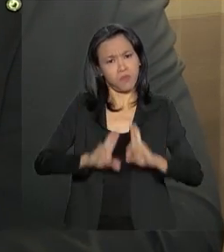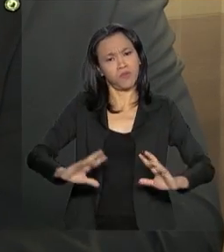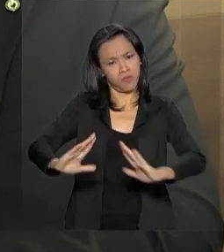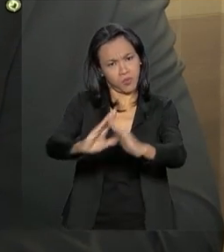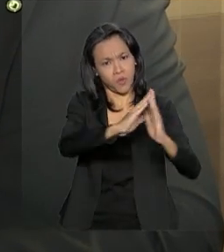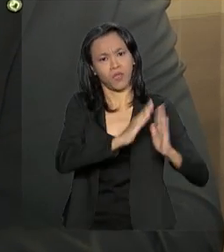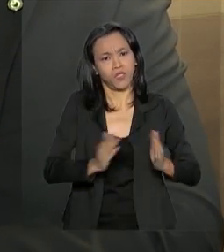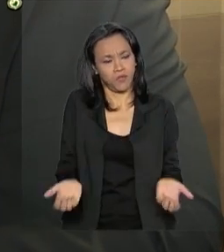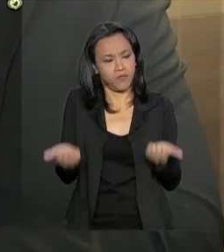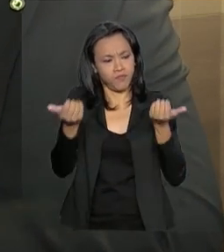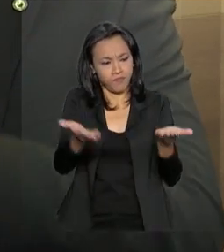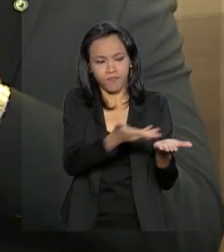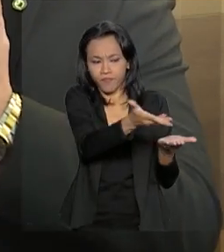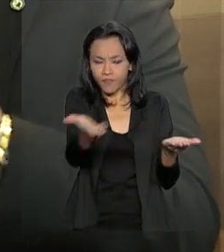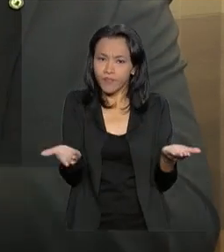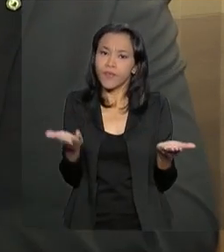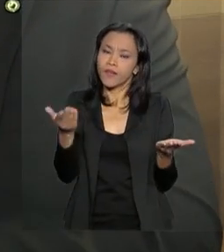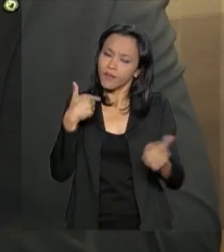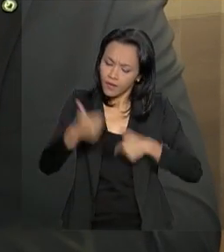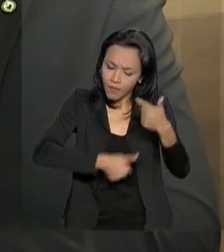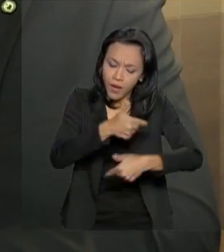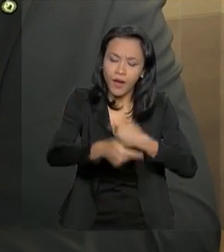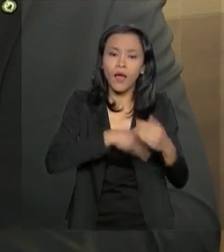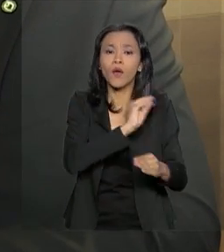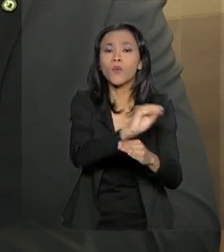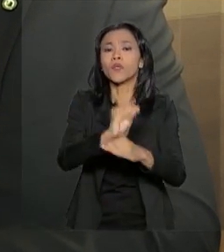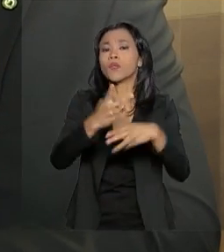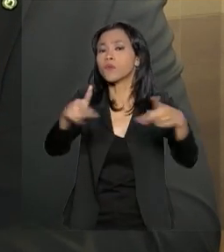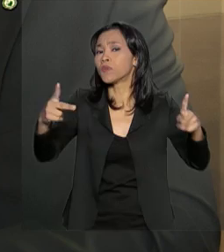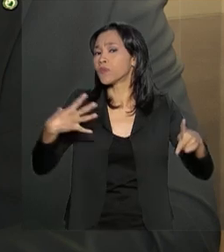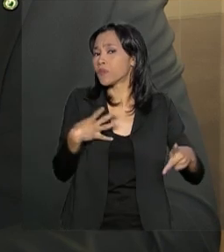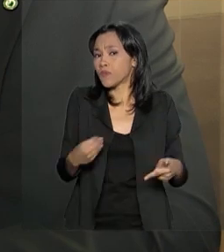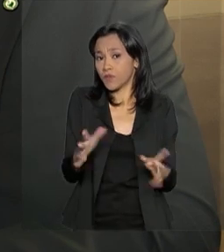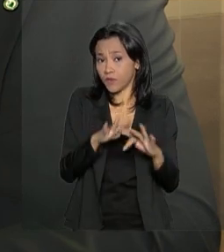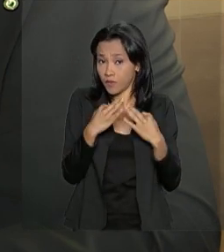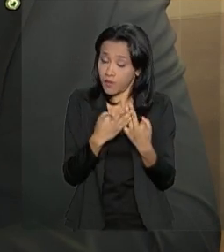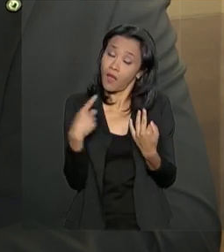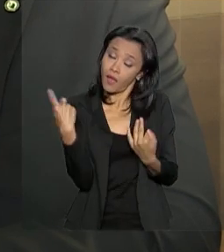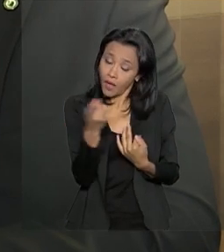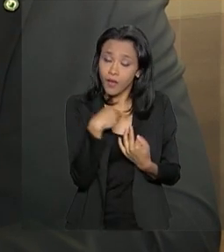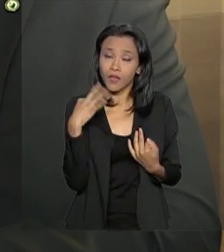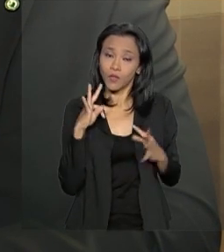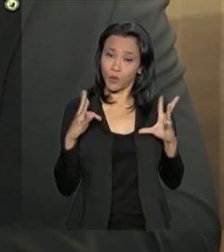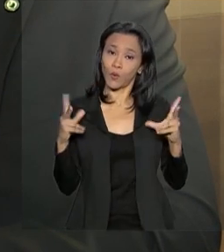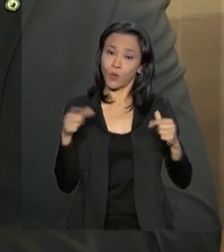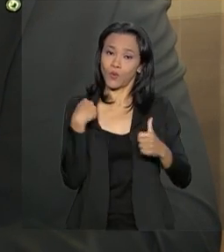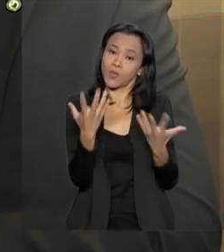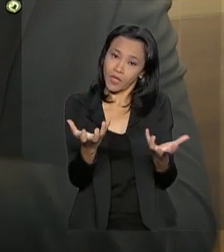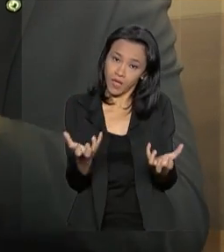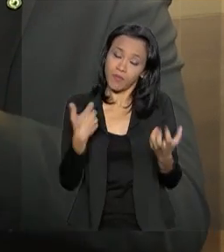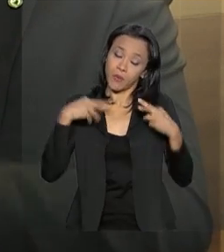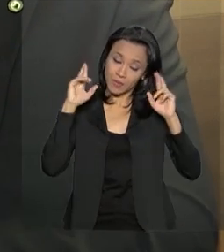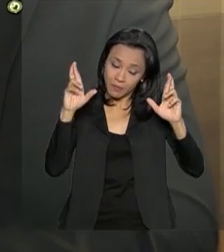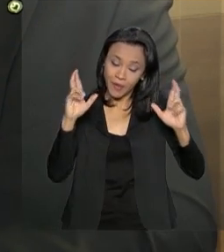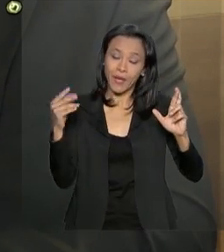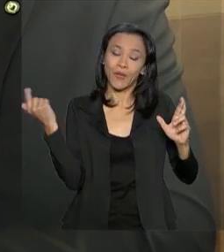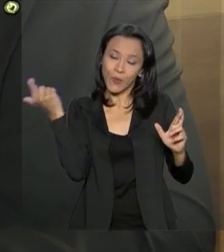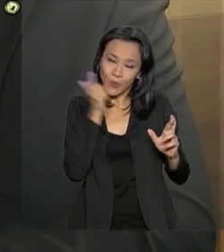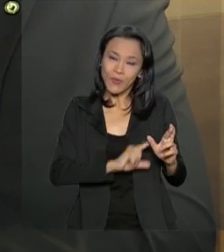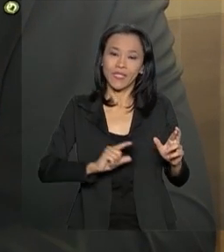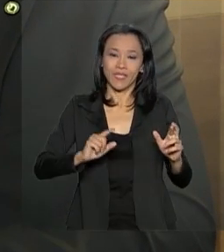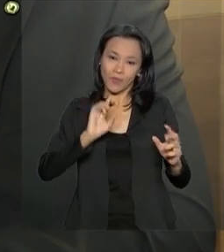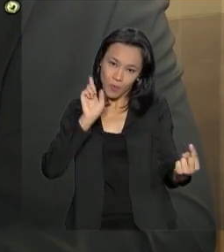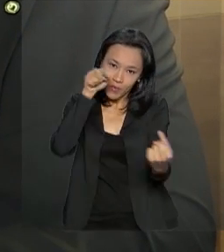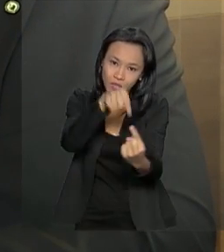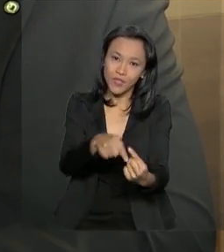riqueza. Trabalhar, cuidar dos seus filhos e sua família, é o que todos nós queremos. Eu espero cumprir com essa missão e honrar o